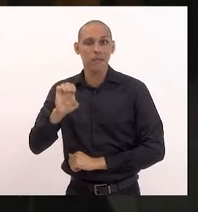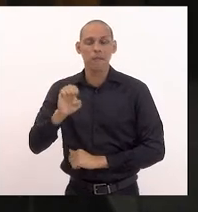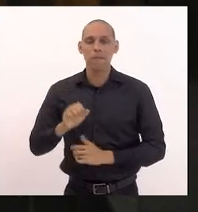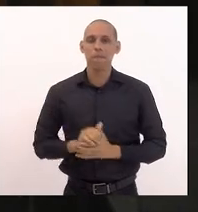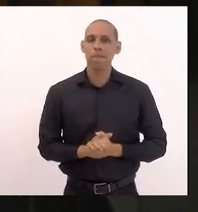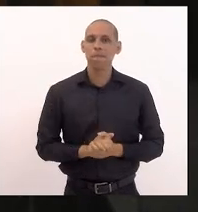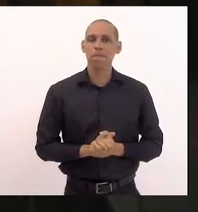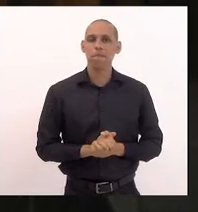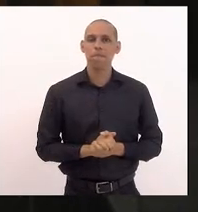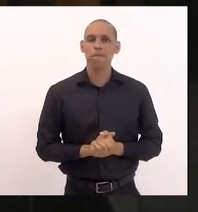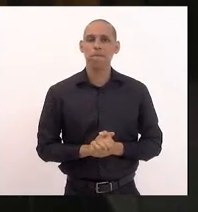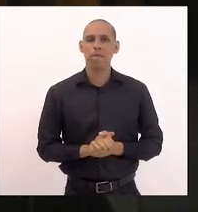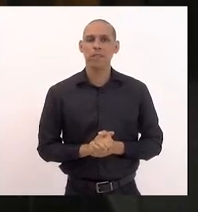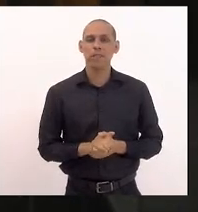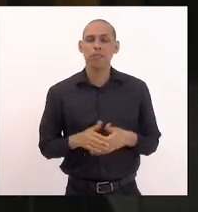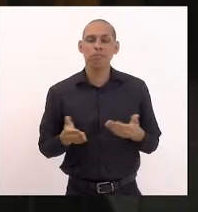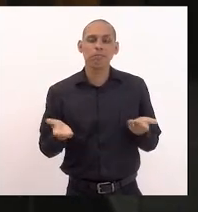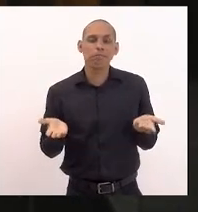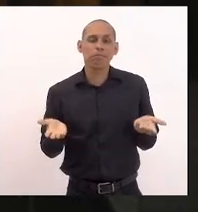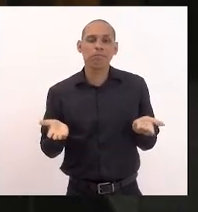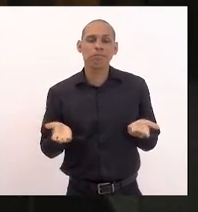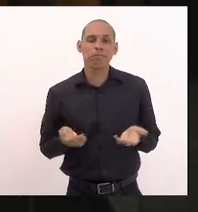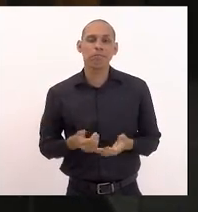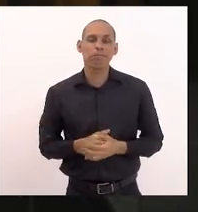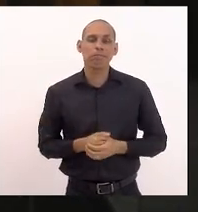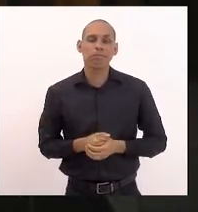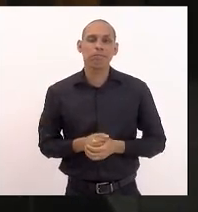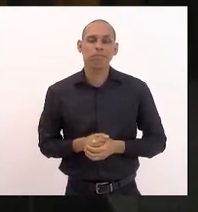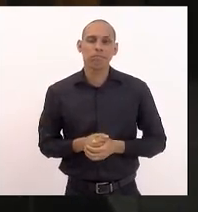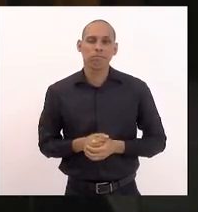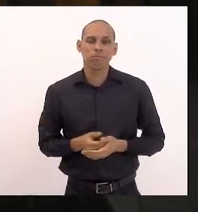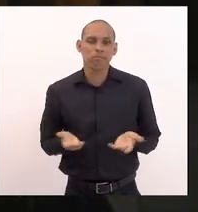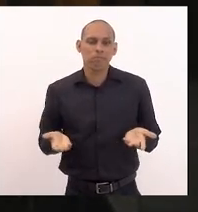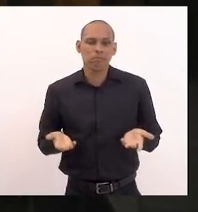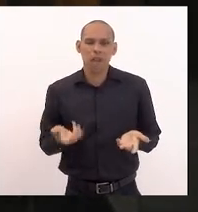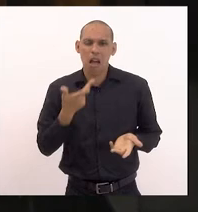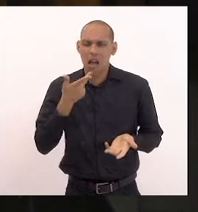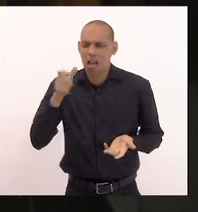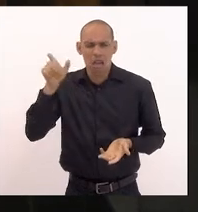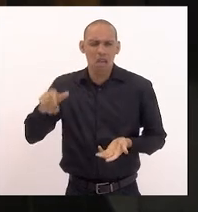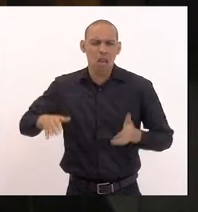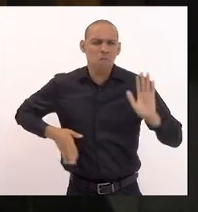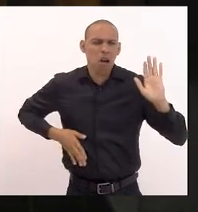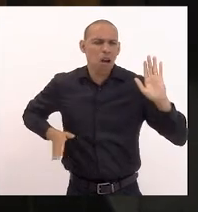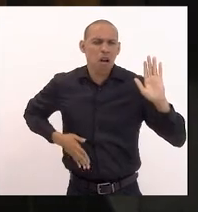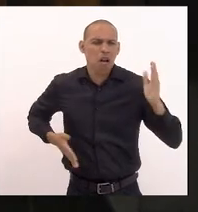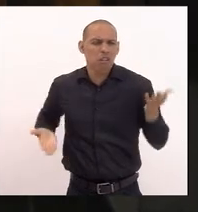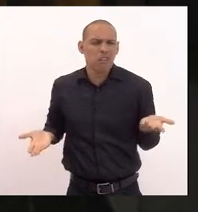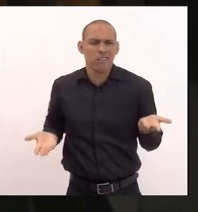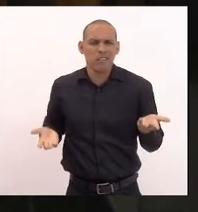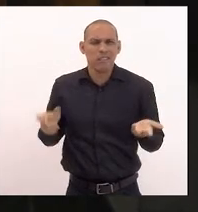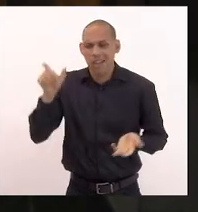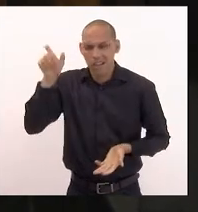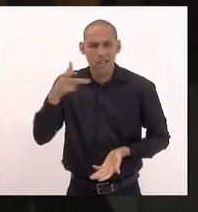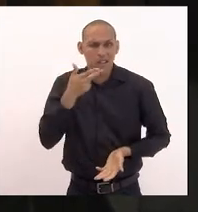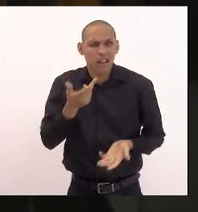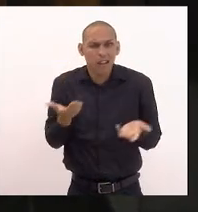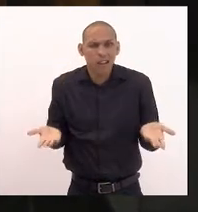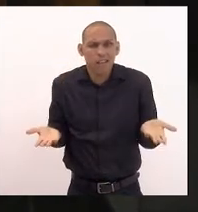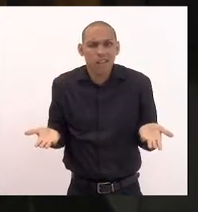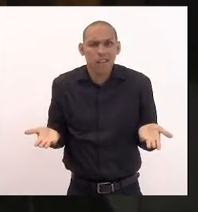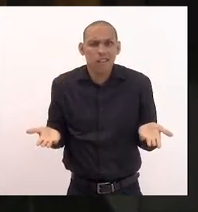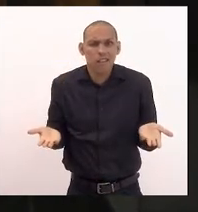e sabe era um vagabundo disse lá o cidadão disse o cidadão